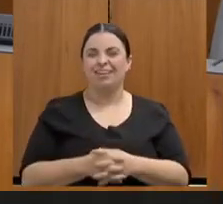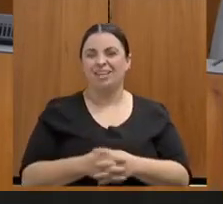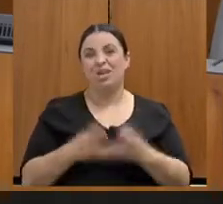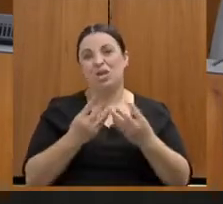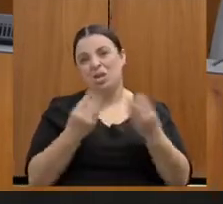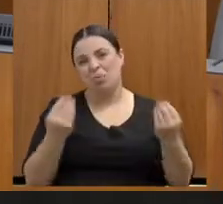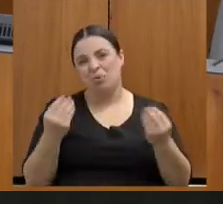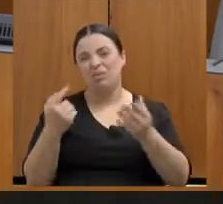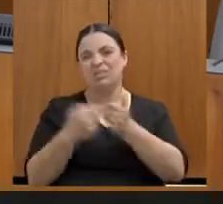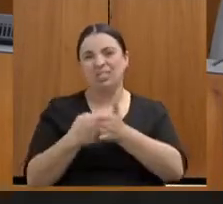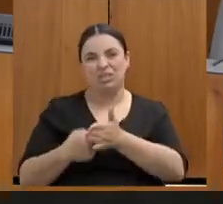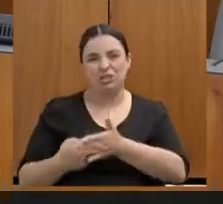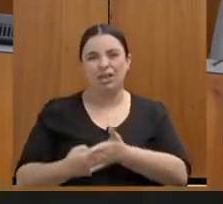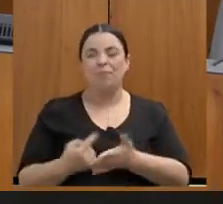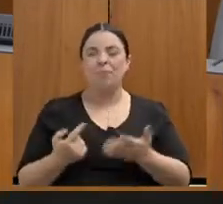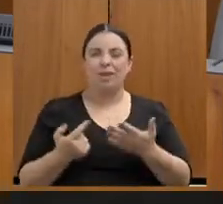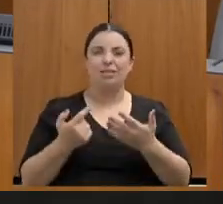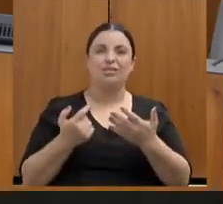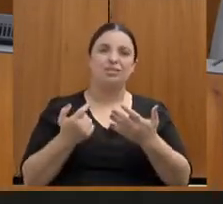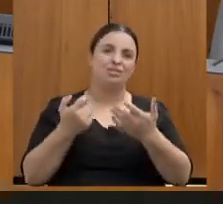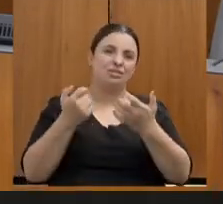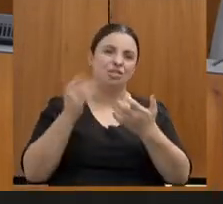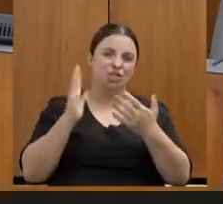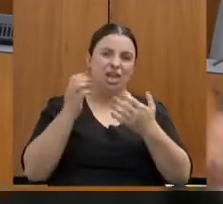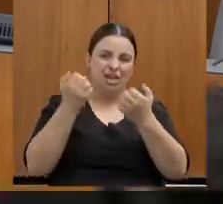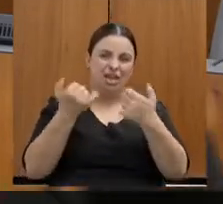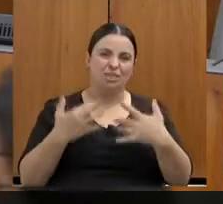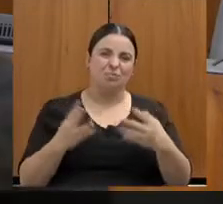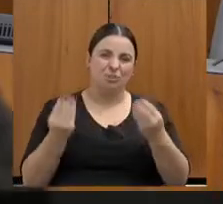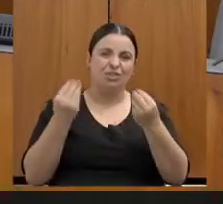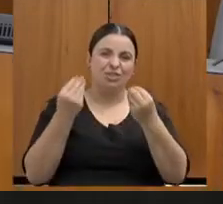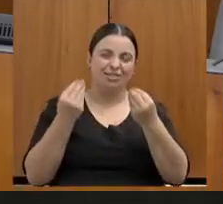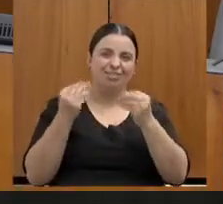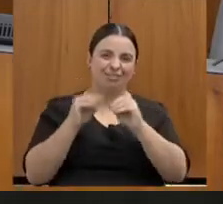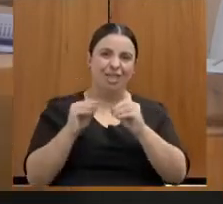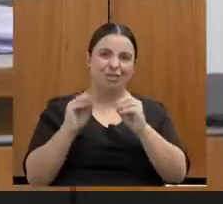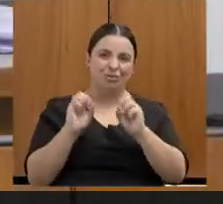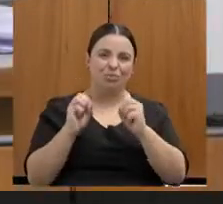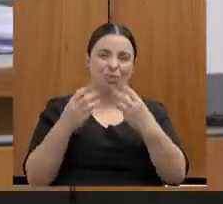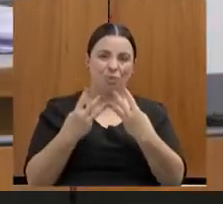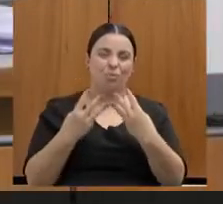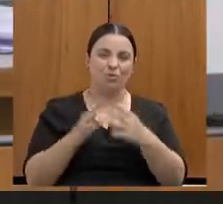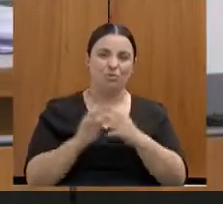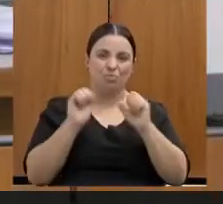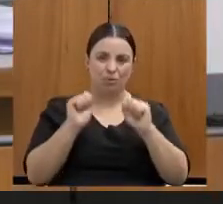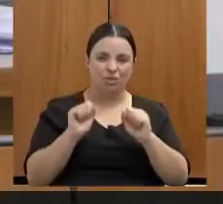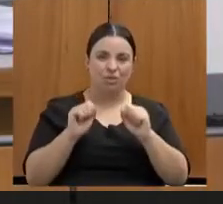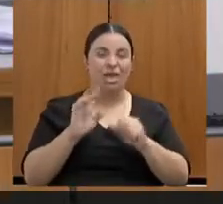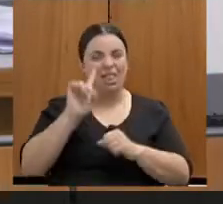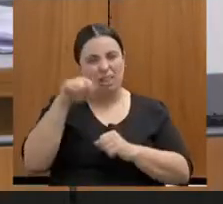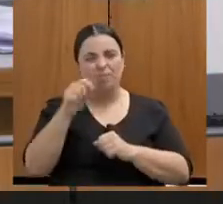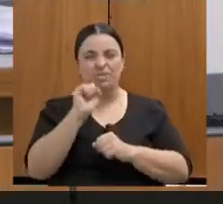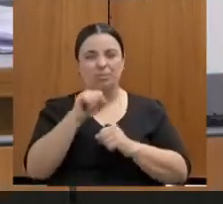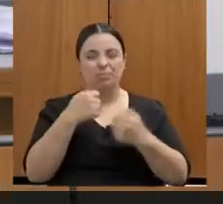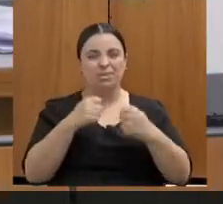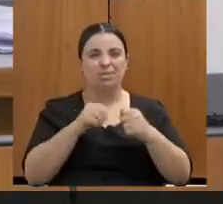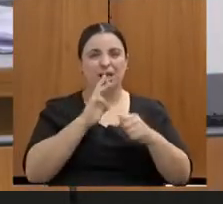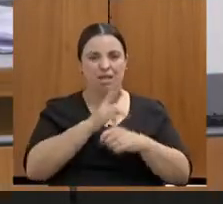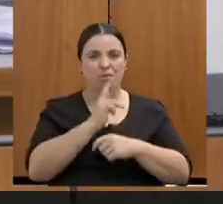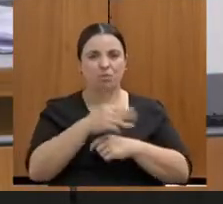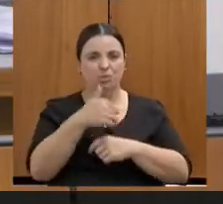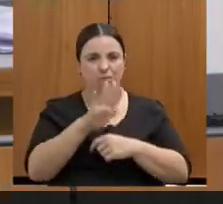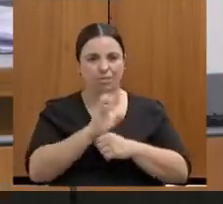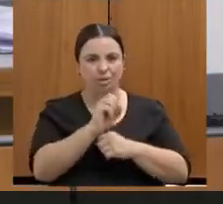questionamentos, e depois a gente volta, se precisar. Pode ser assim? Pode sim, doutor Inelio. Então, está bom. Eu